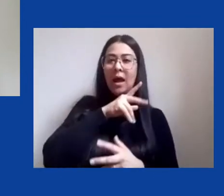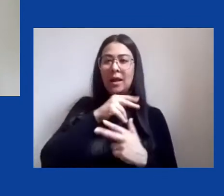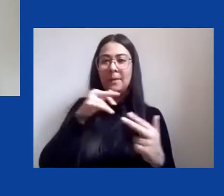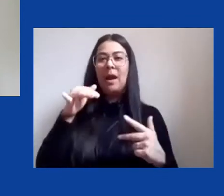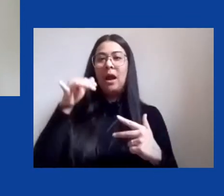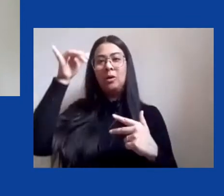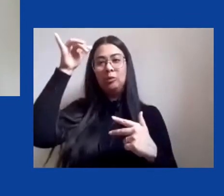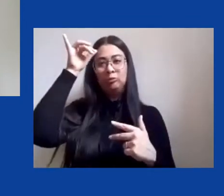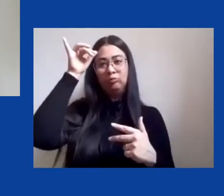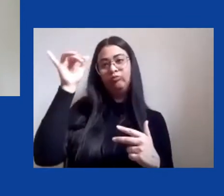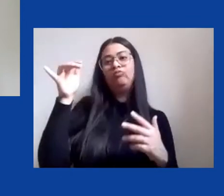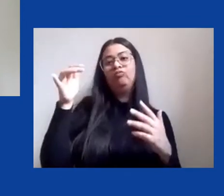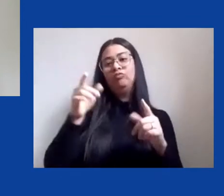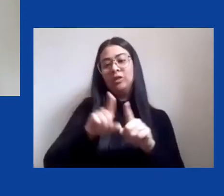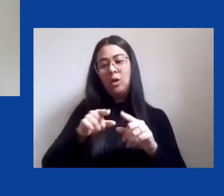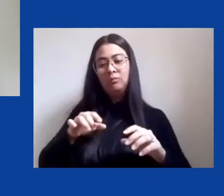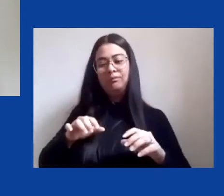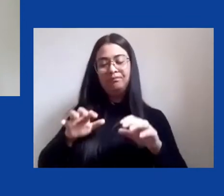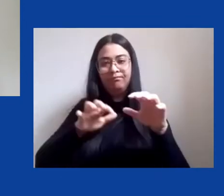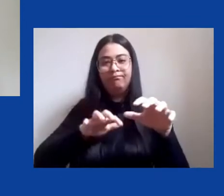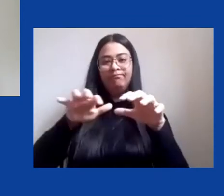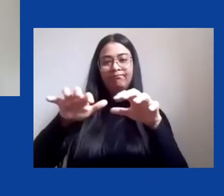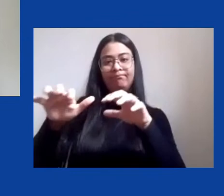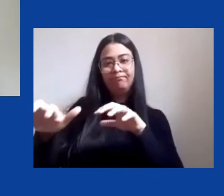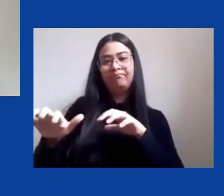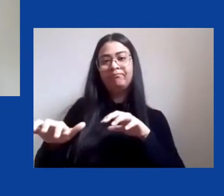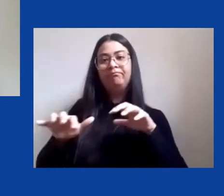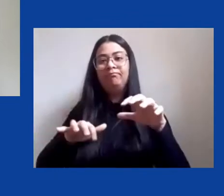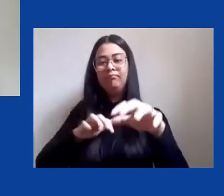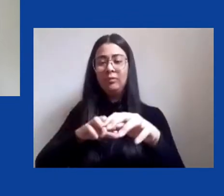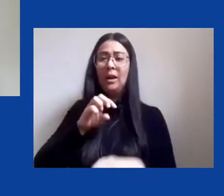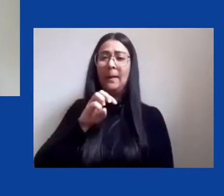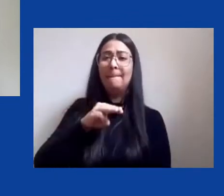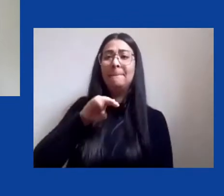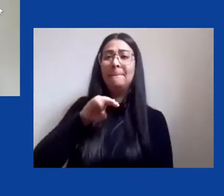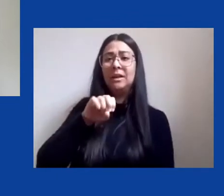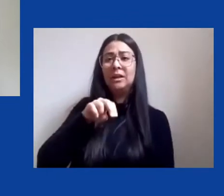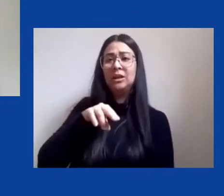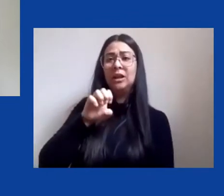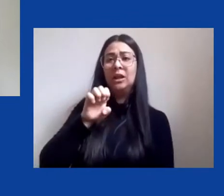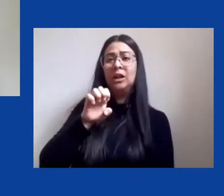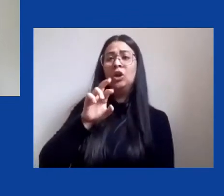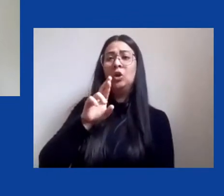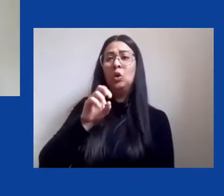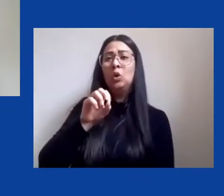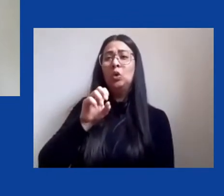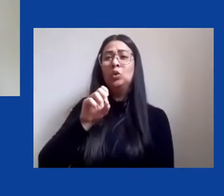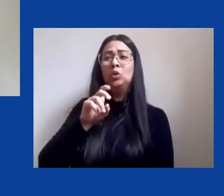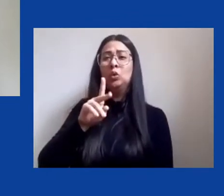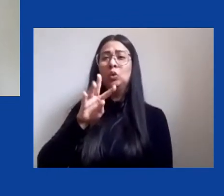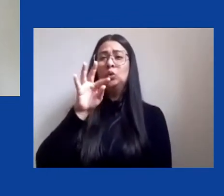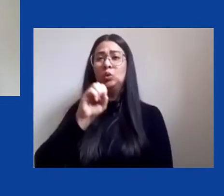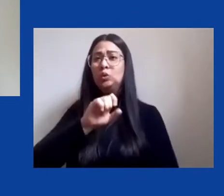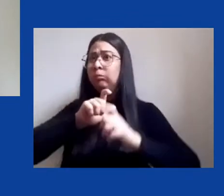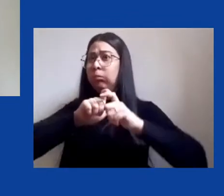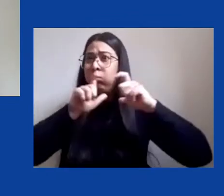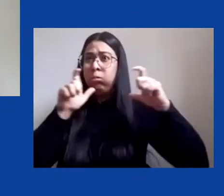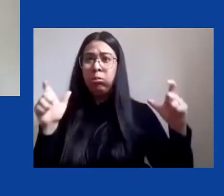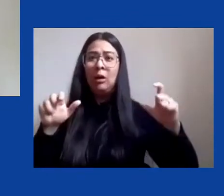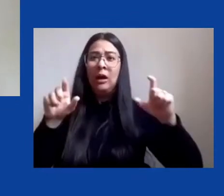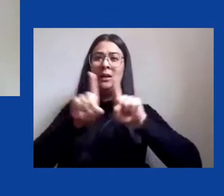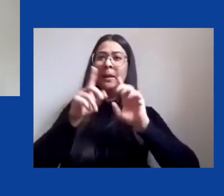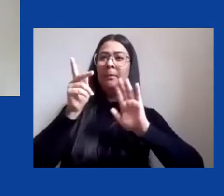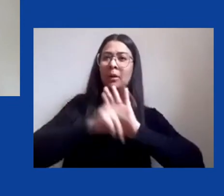complexos minerários com minas a céu aberto, minerodutos com quilômetros de extensão, megaprojetos de hidrelétrica,